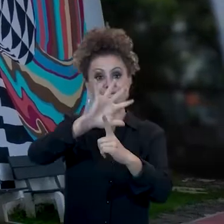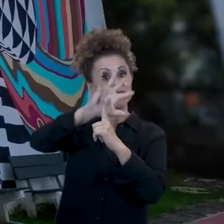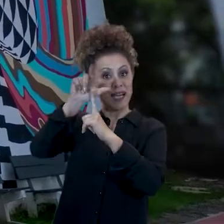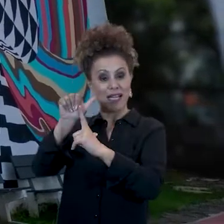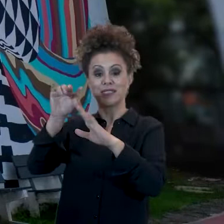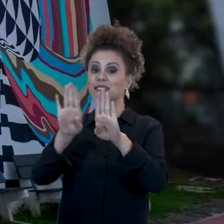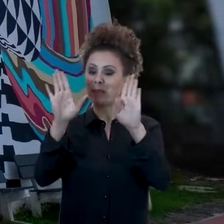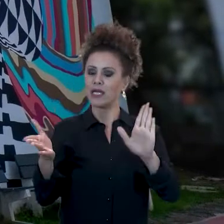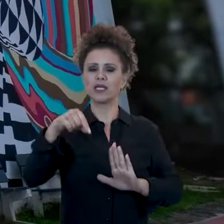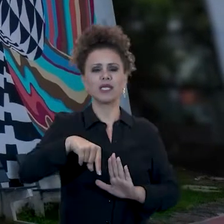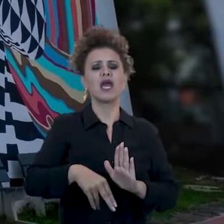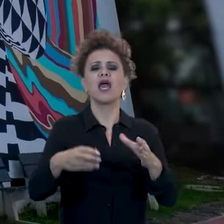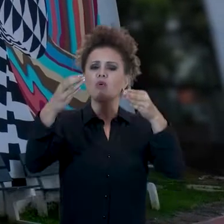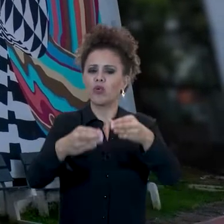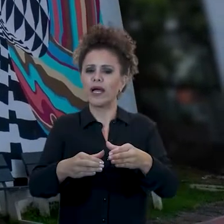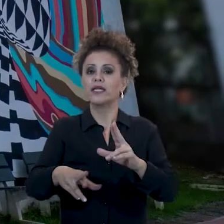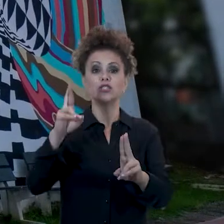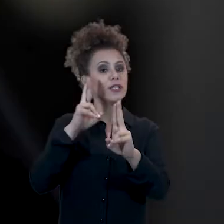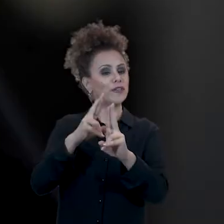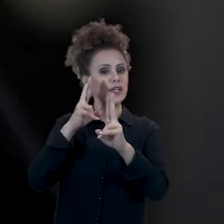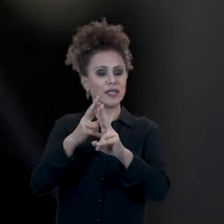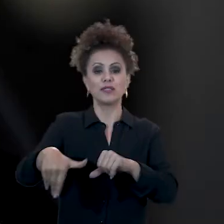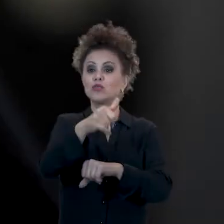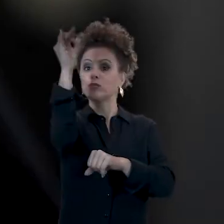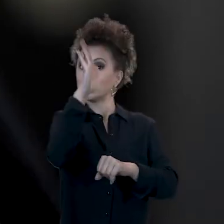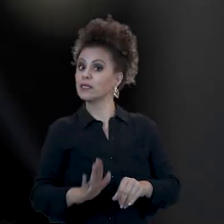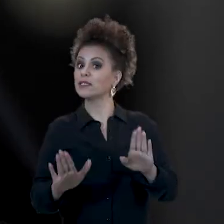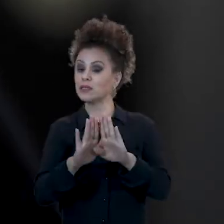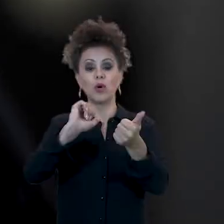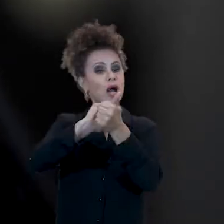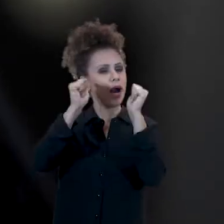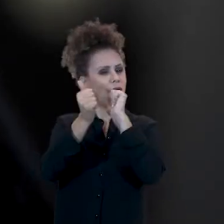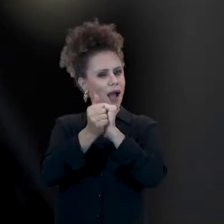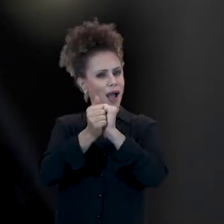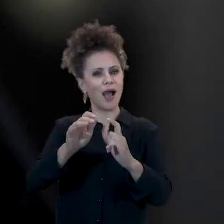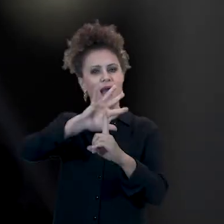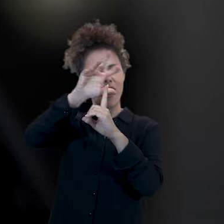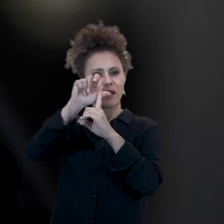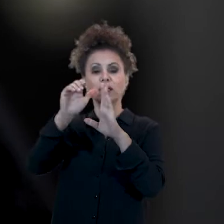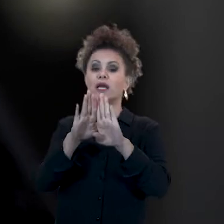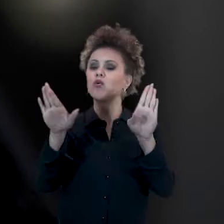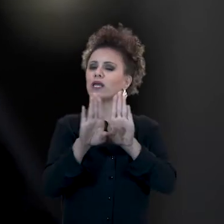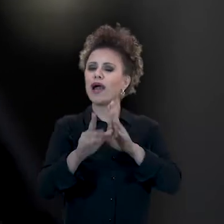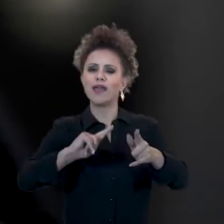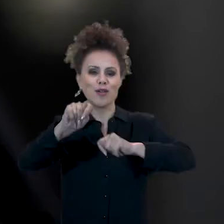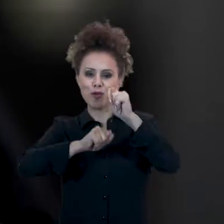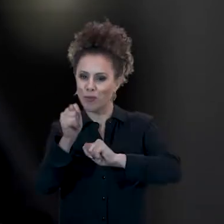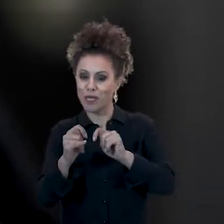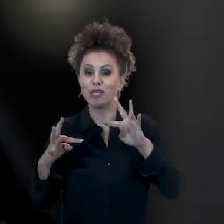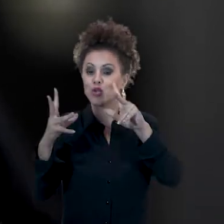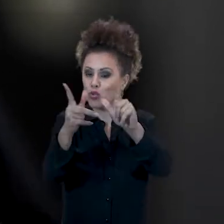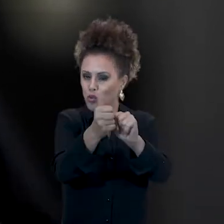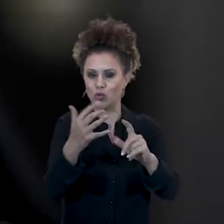Florianópolis e é um centro de referência no Brasil nos assuntos relacionados à arte, à cultura e à economia criativa.